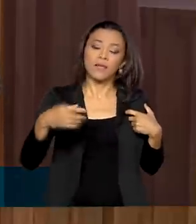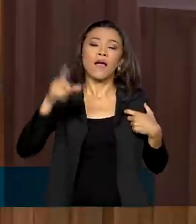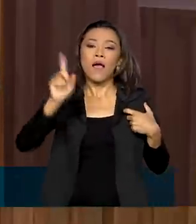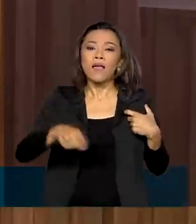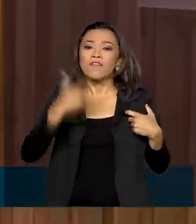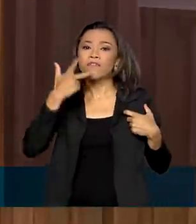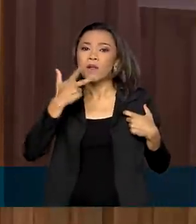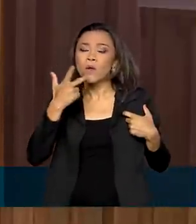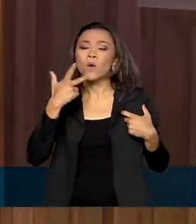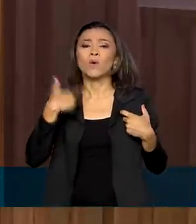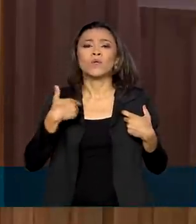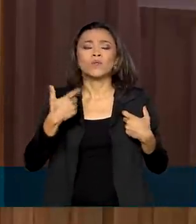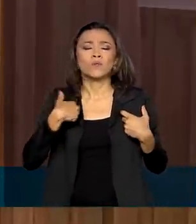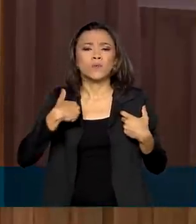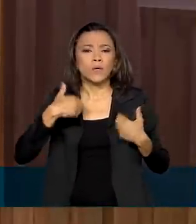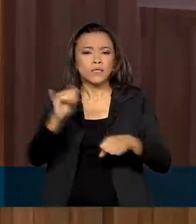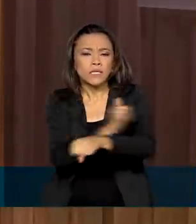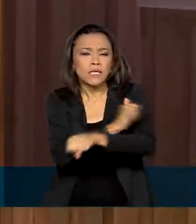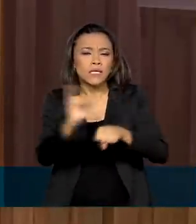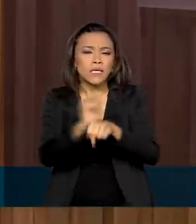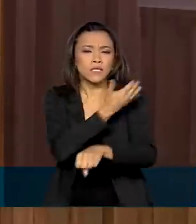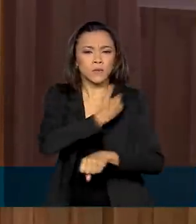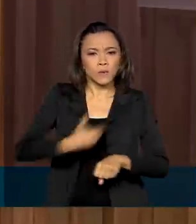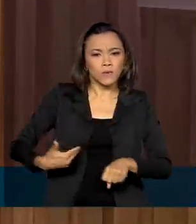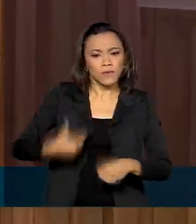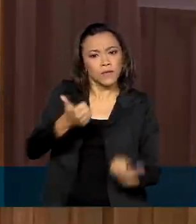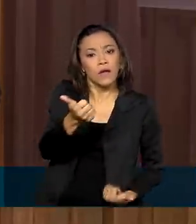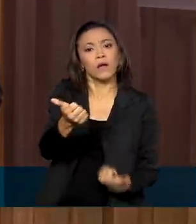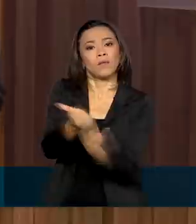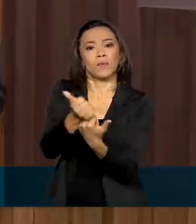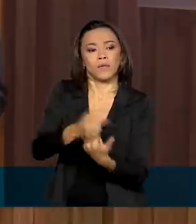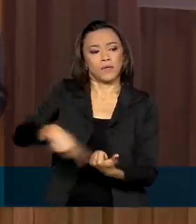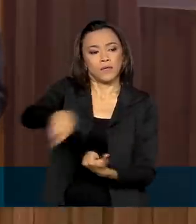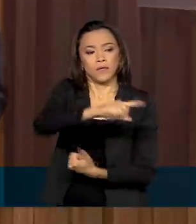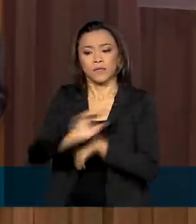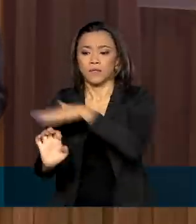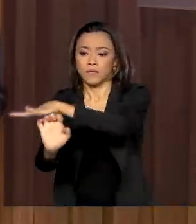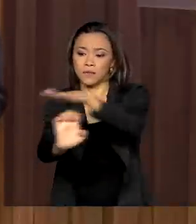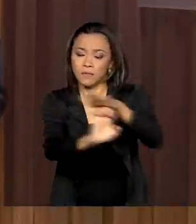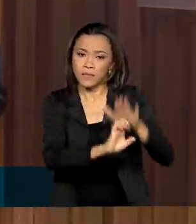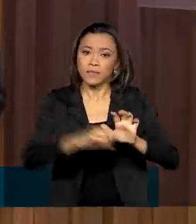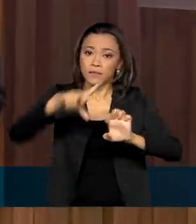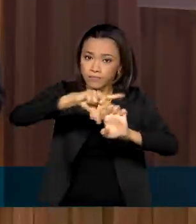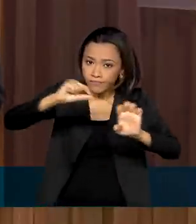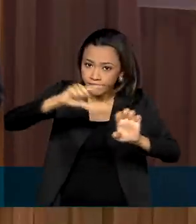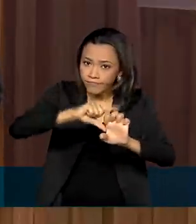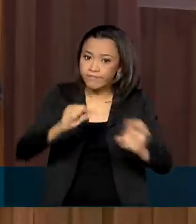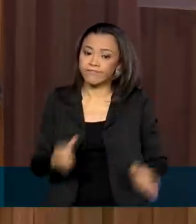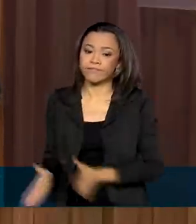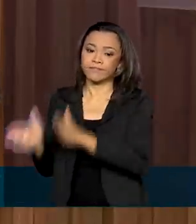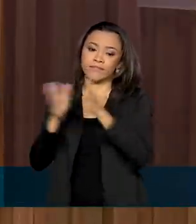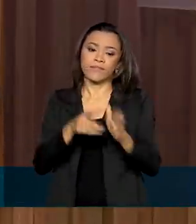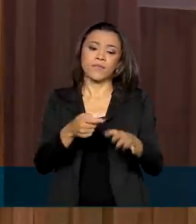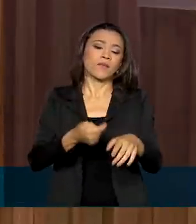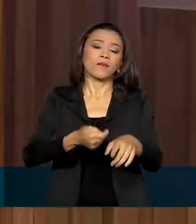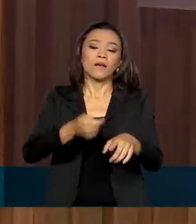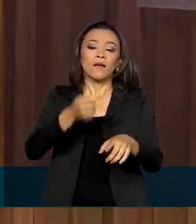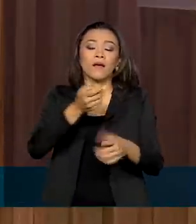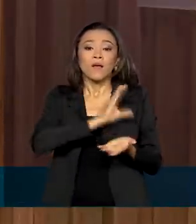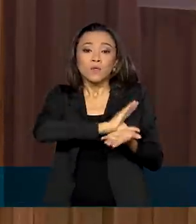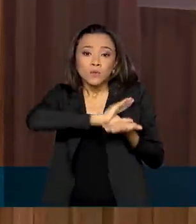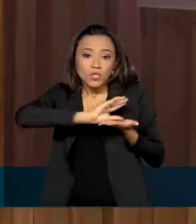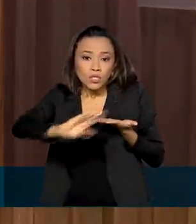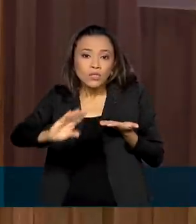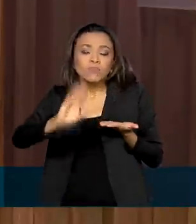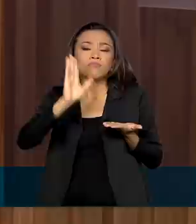dos pequenos empreendedores. Quase 33 bilhões de reais foram liberados através do Programa